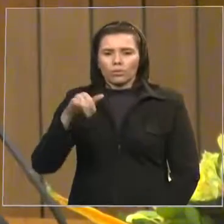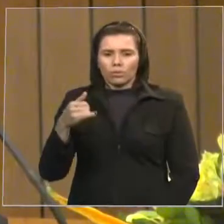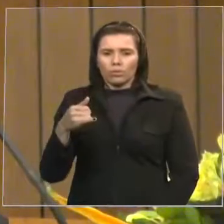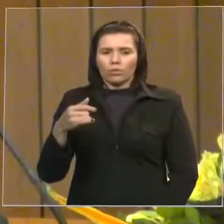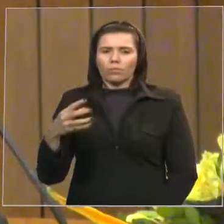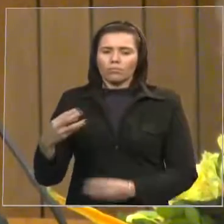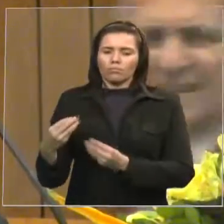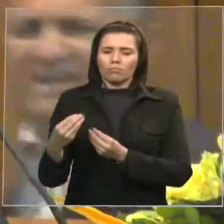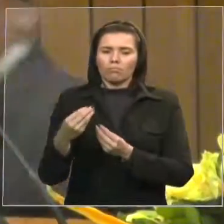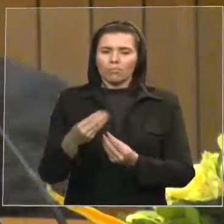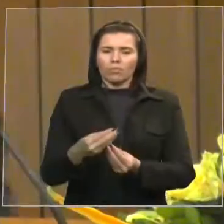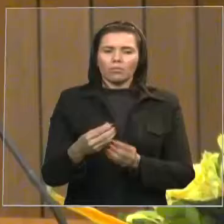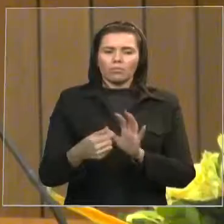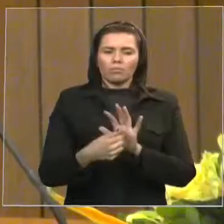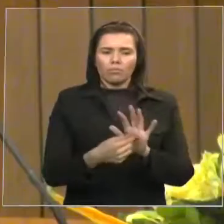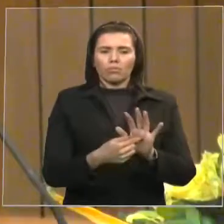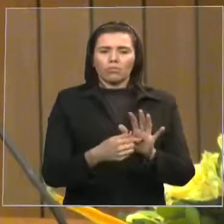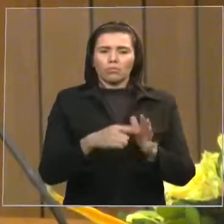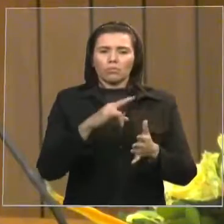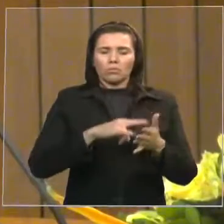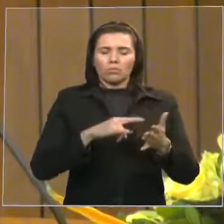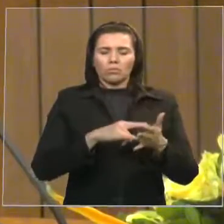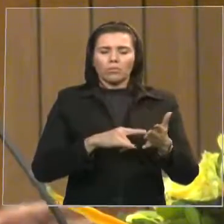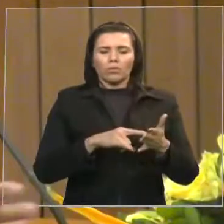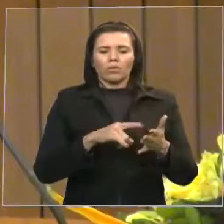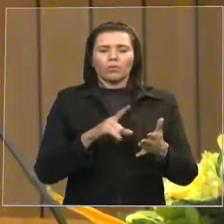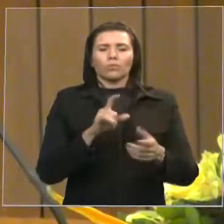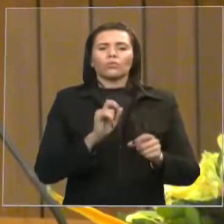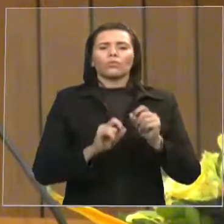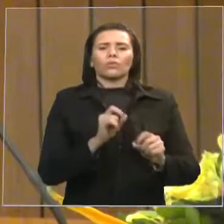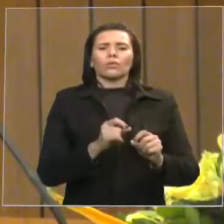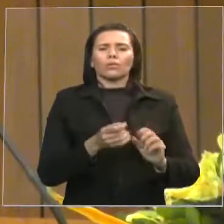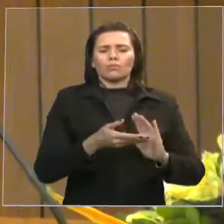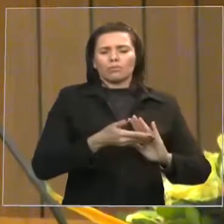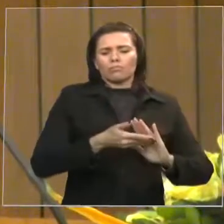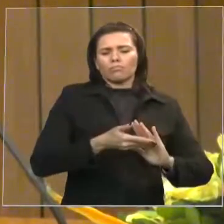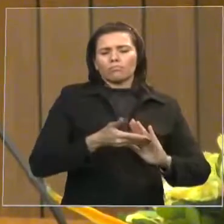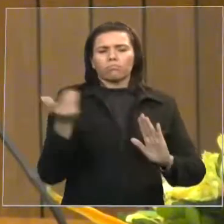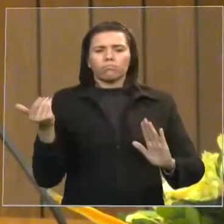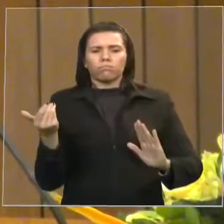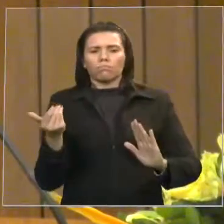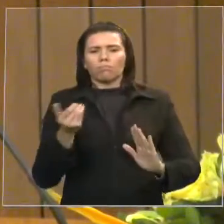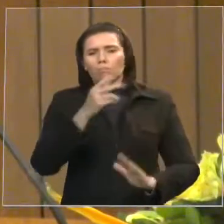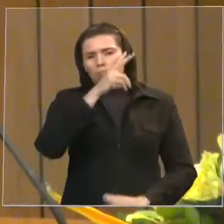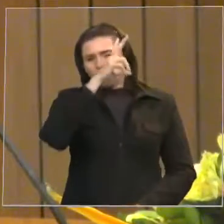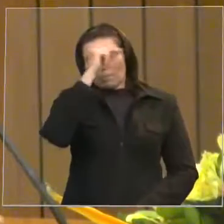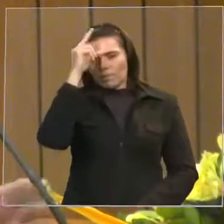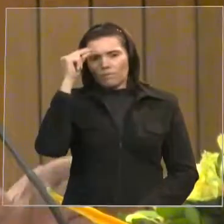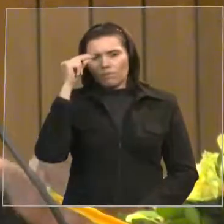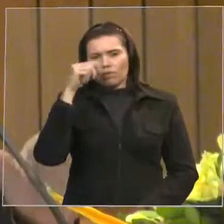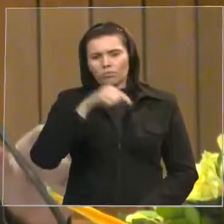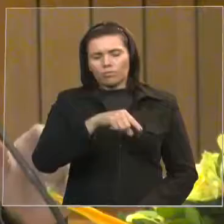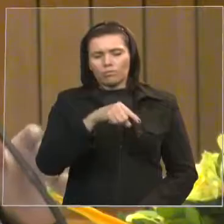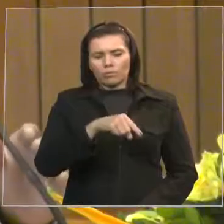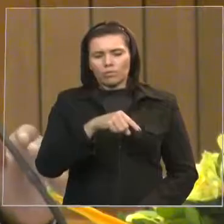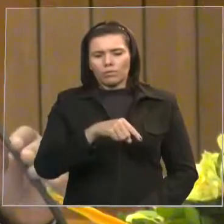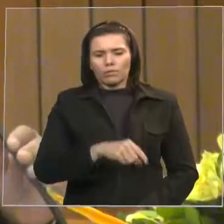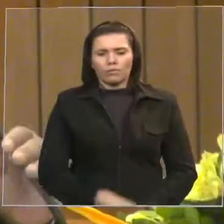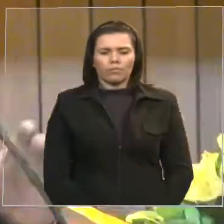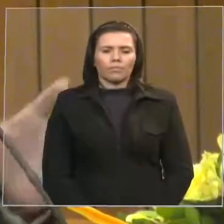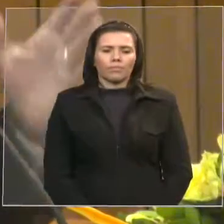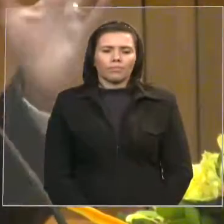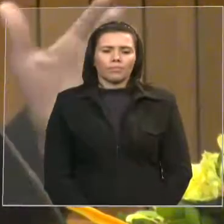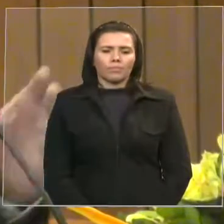de suas funções com a alegação que o prefeito Indalécio